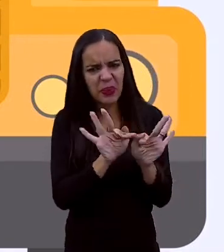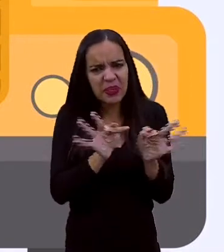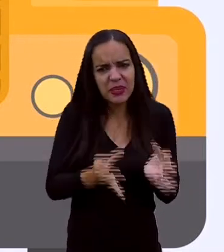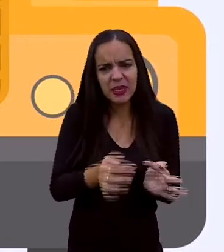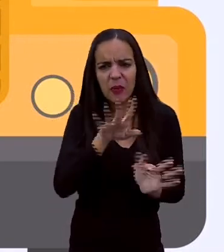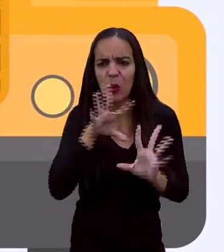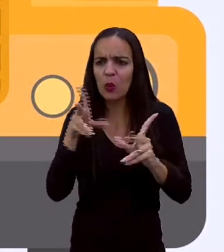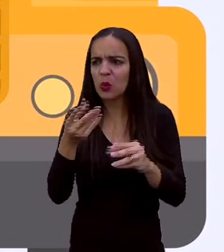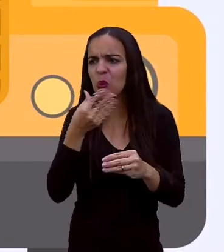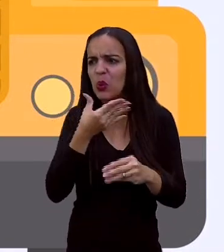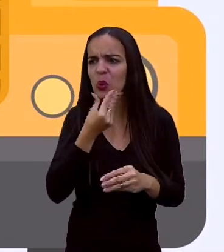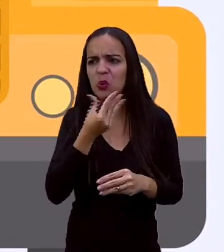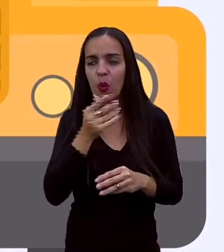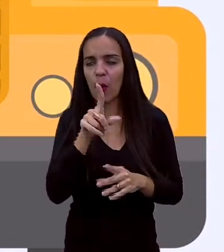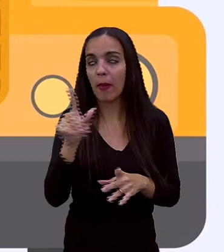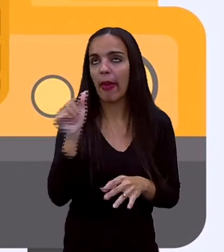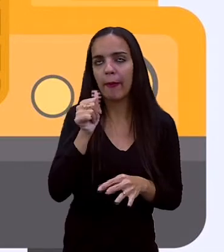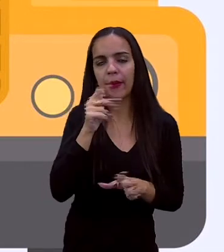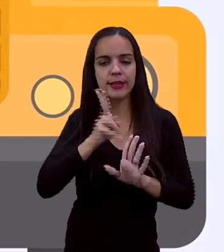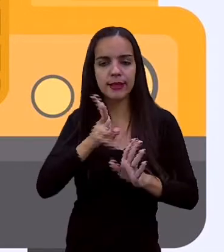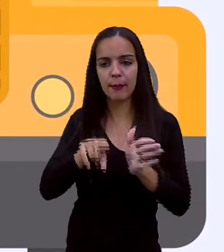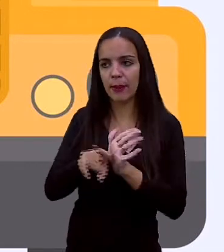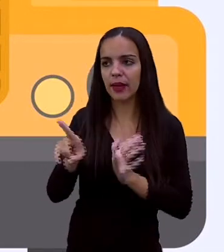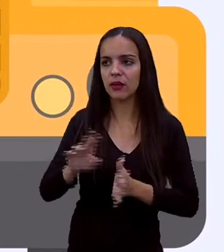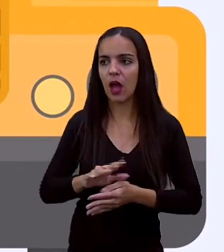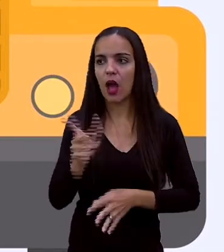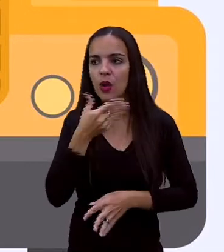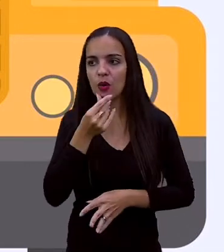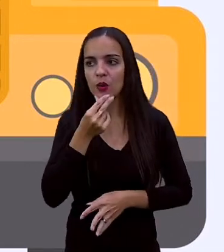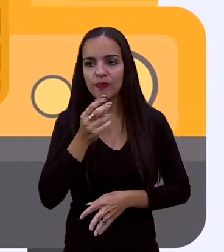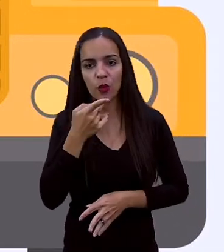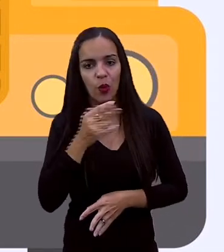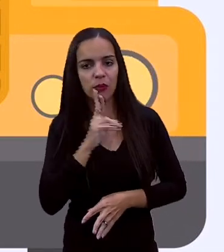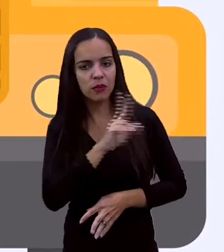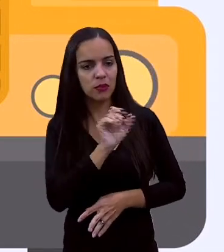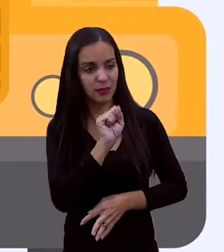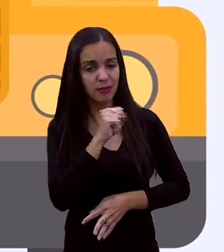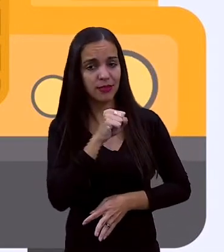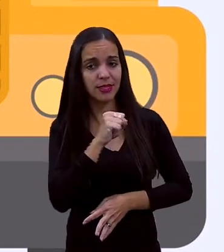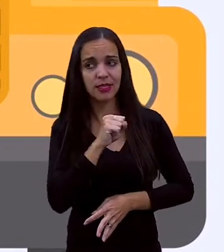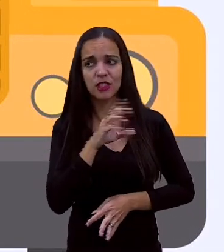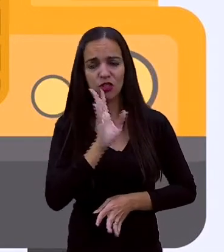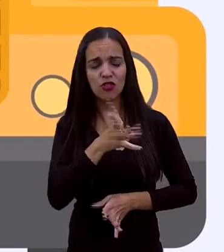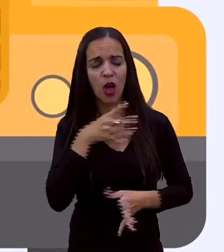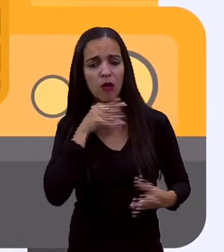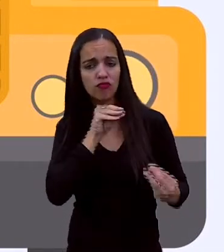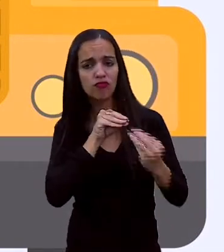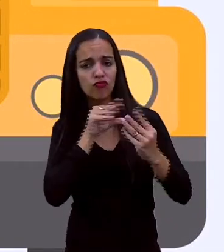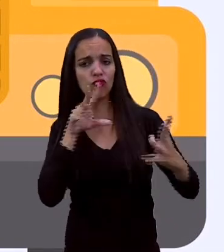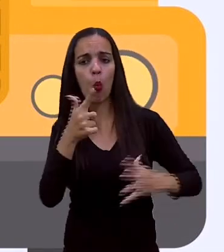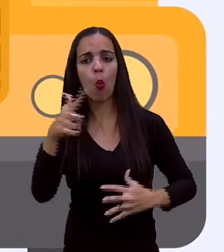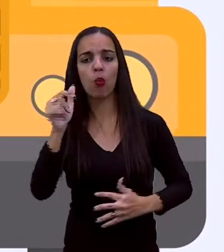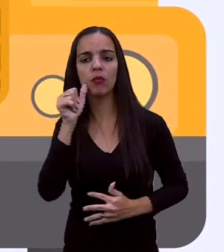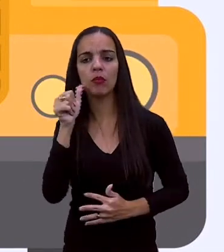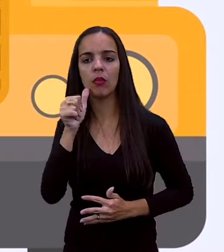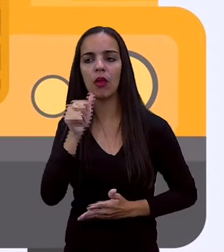que não fala muito igual a gente que é mulher. Aí, o que ele falou pra ela? Sim. Já beijei antes uma mulher.